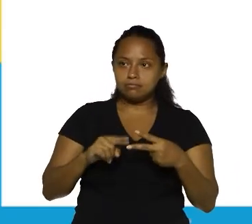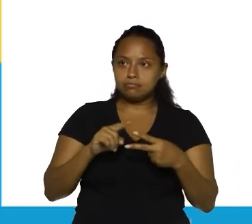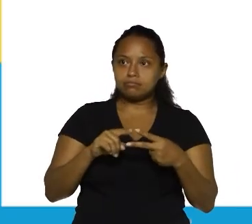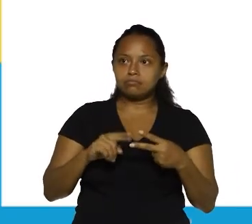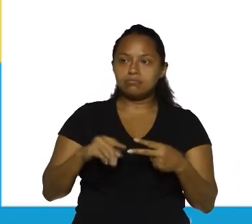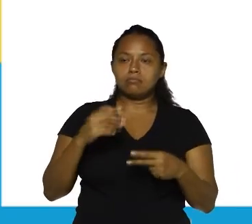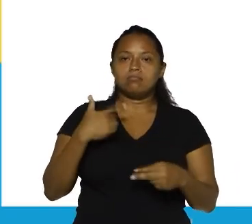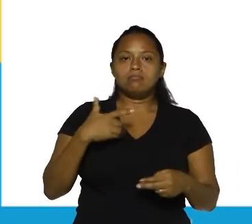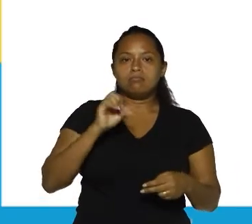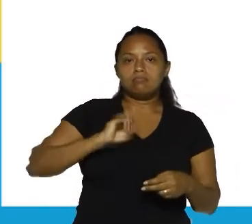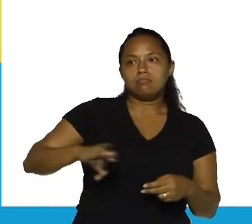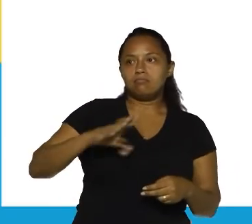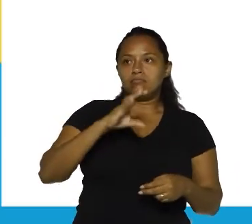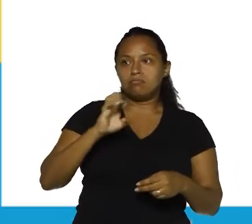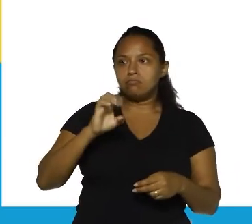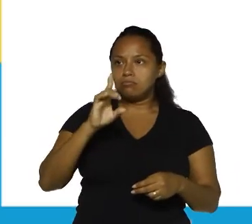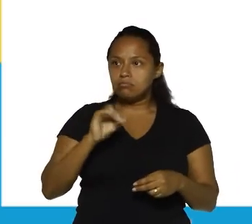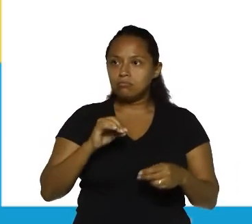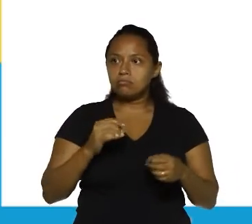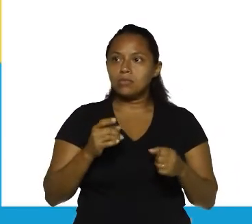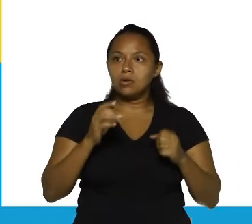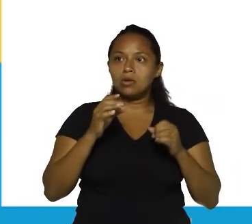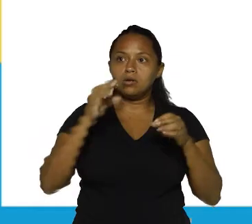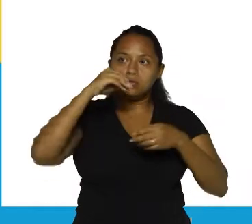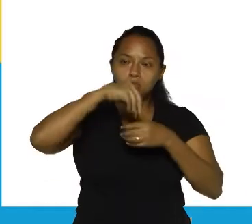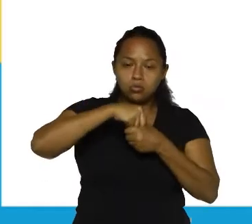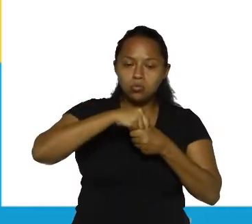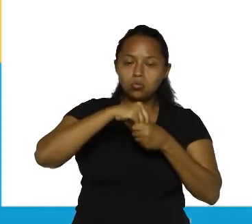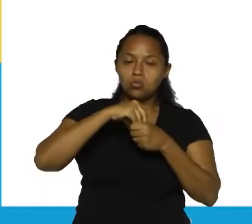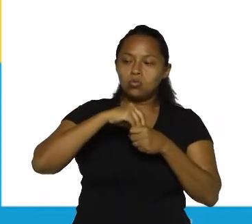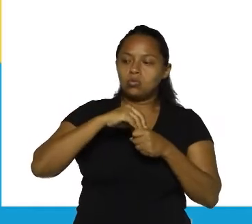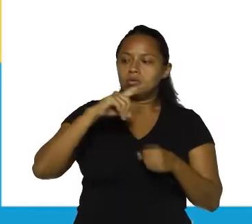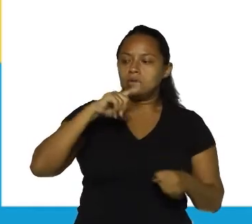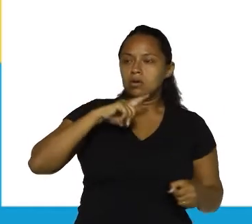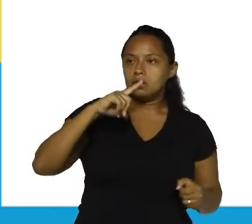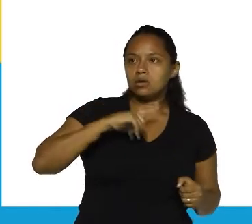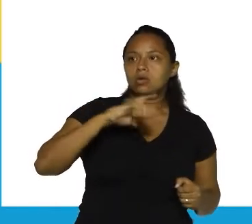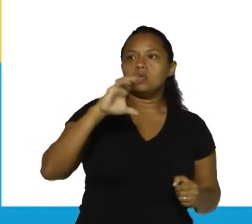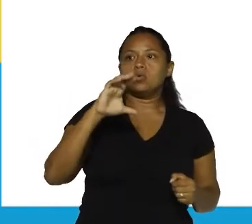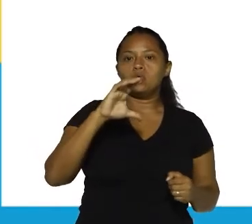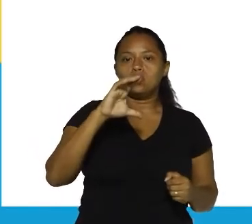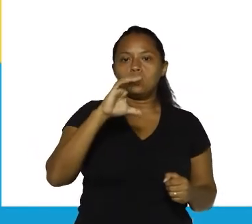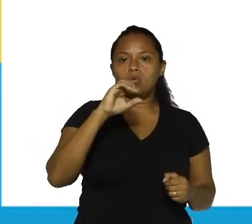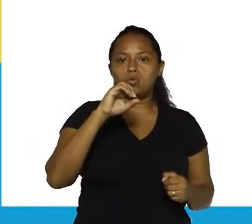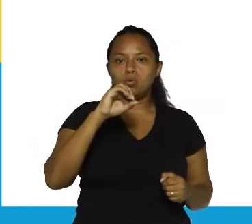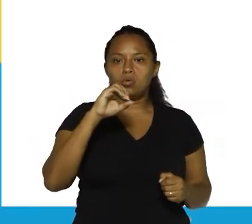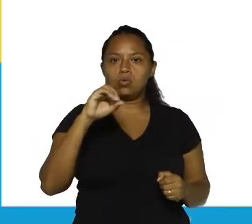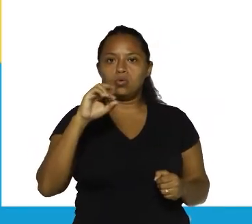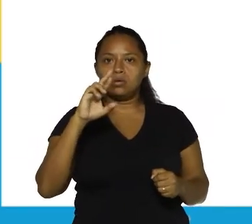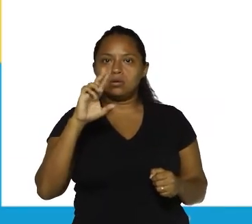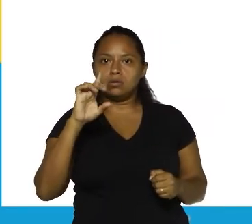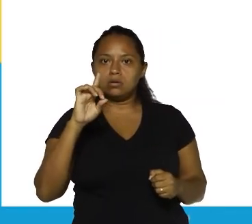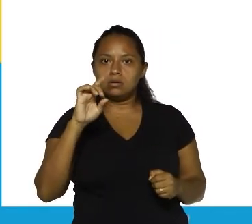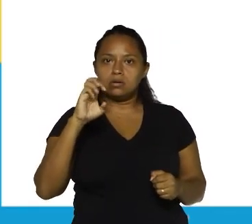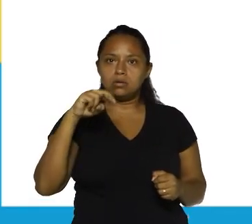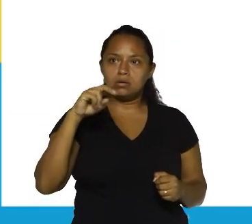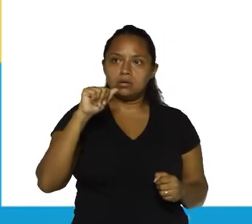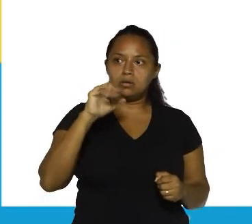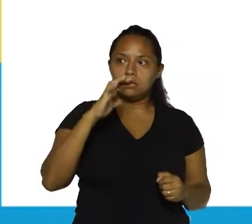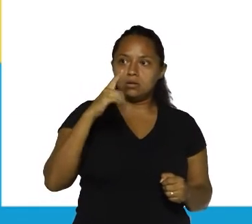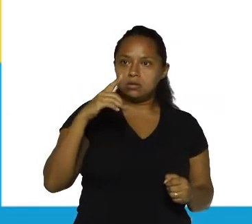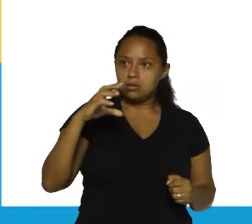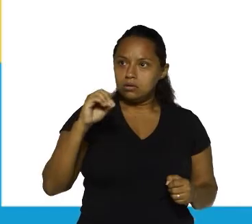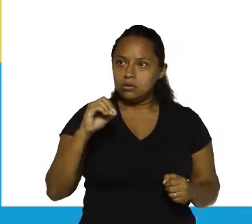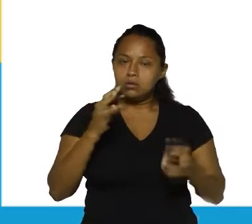vimos, ó, o primeiro composto por coordenação, já que as duas orações aqui são independentes,